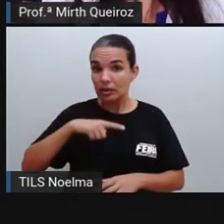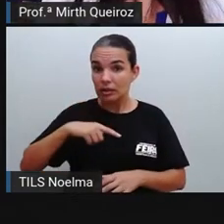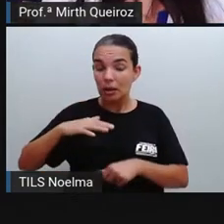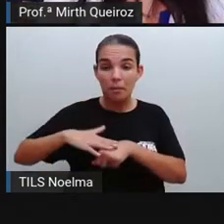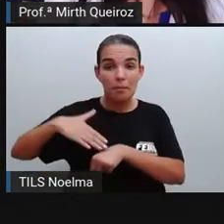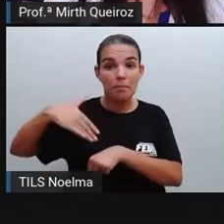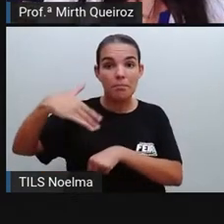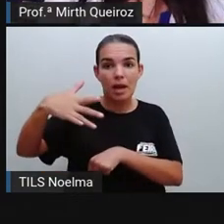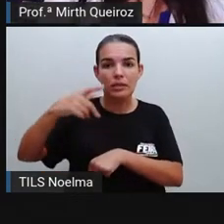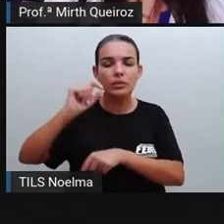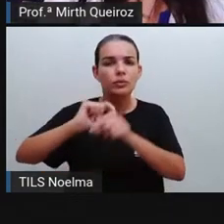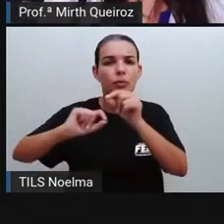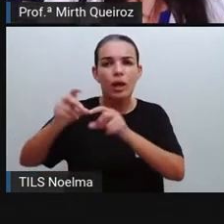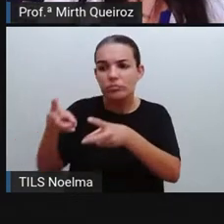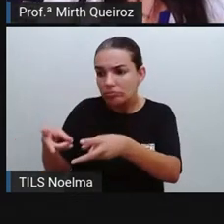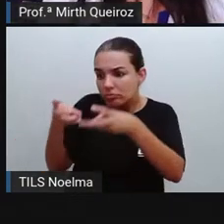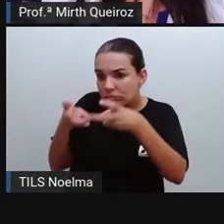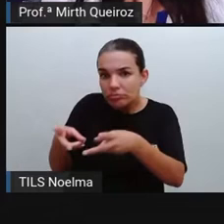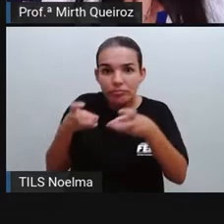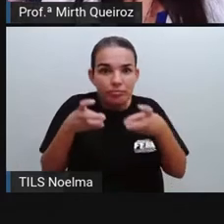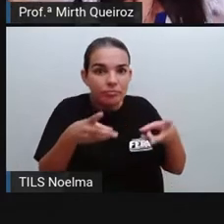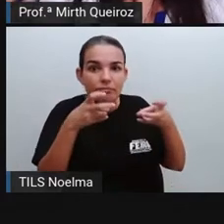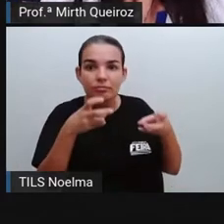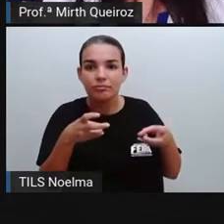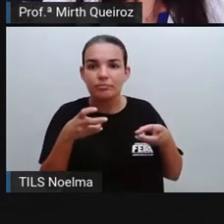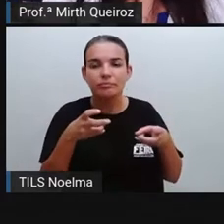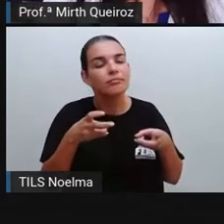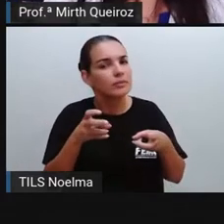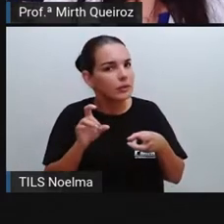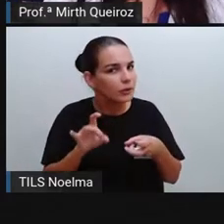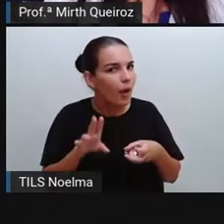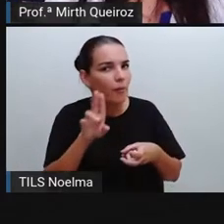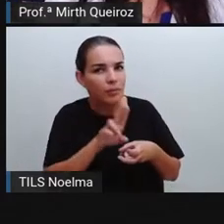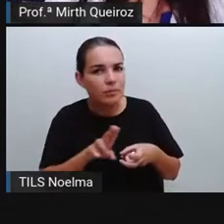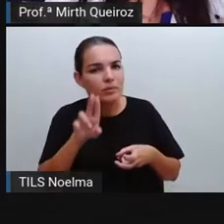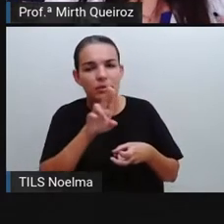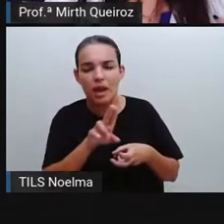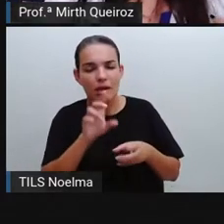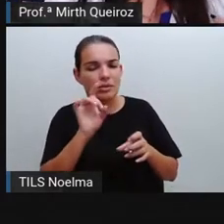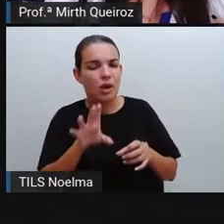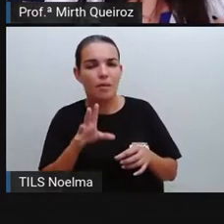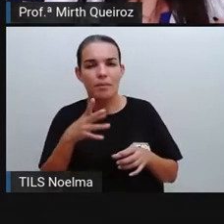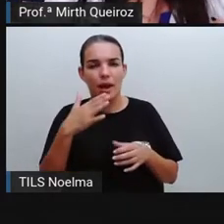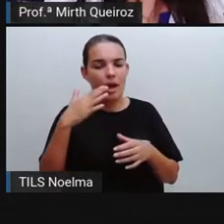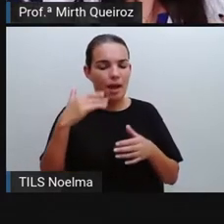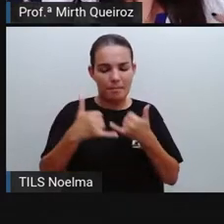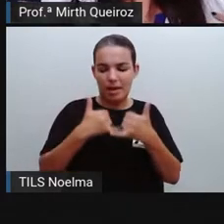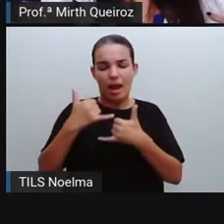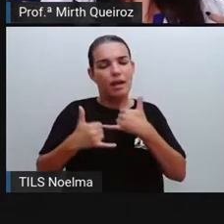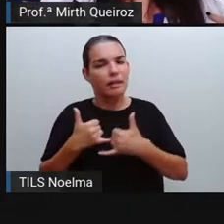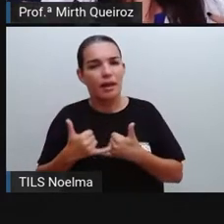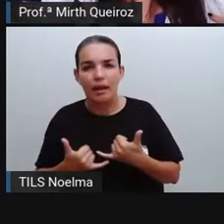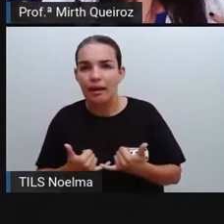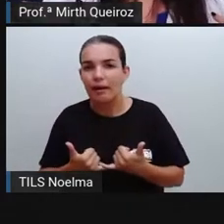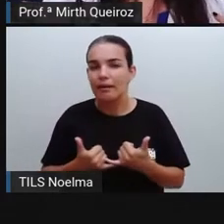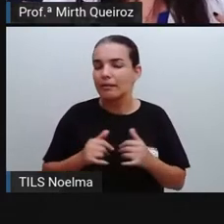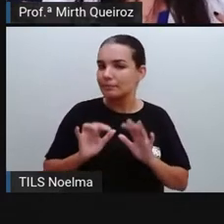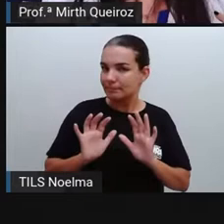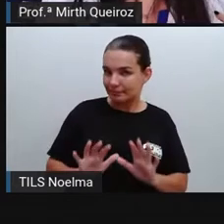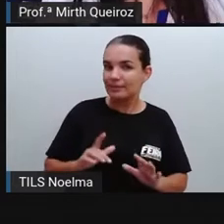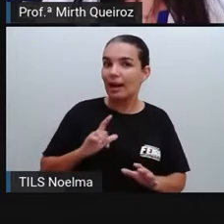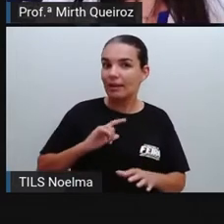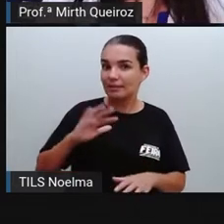do entretenimento. Além de se utilizar apenas para o nosso divertimento, para a gente, para a nossa diversão.